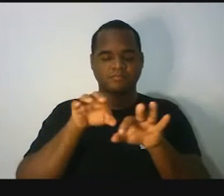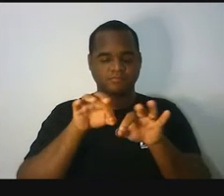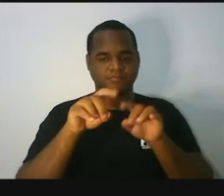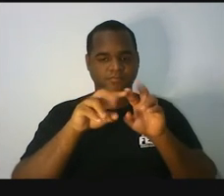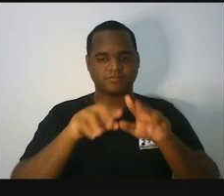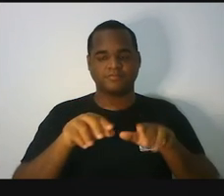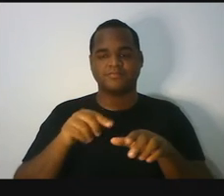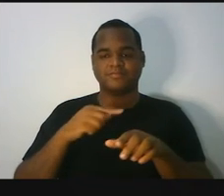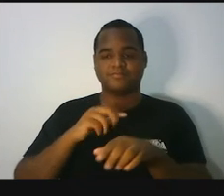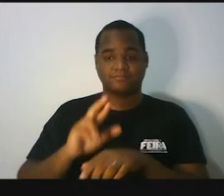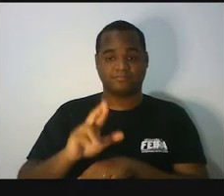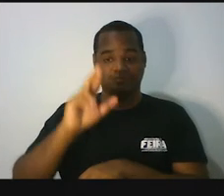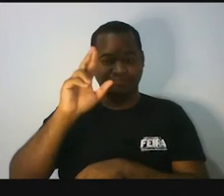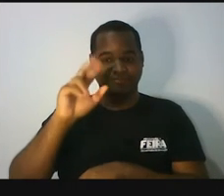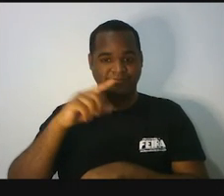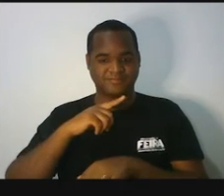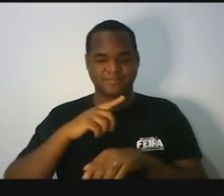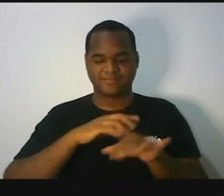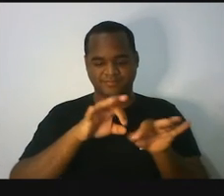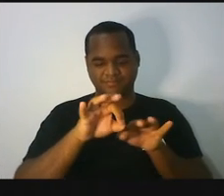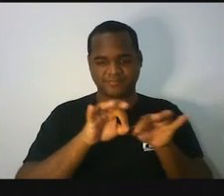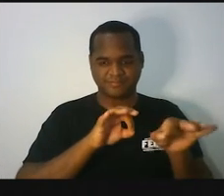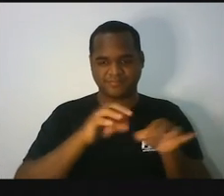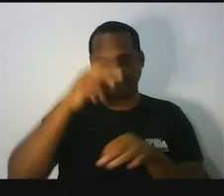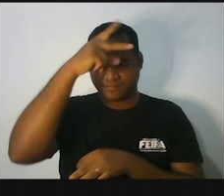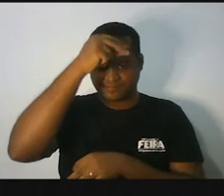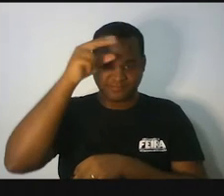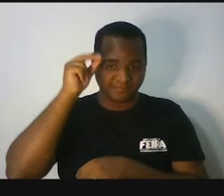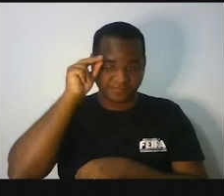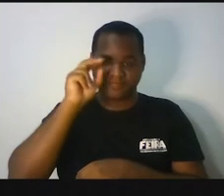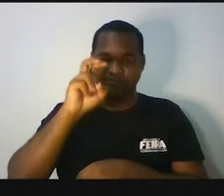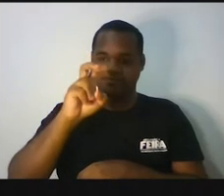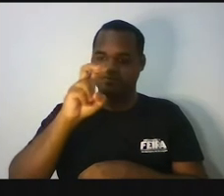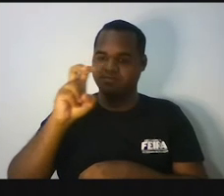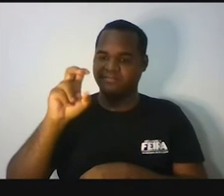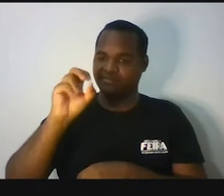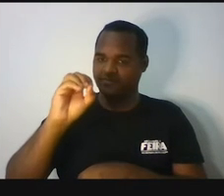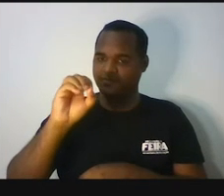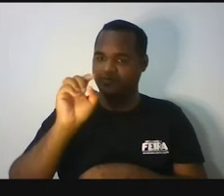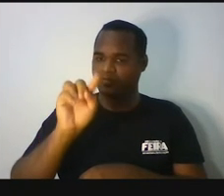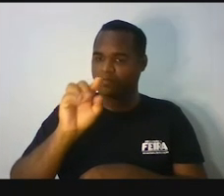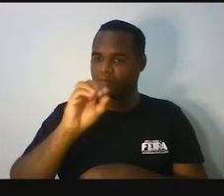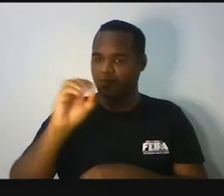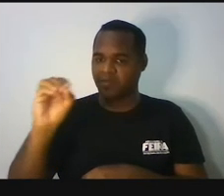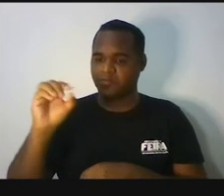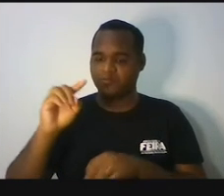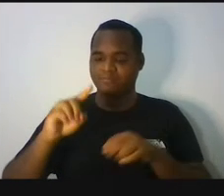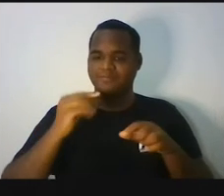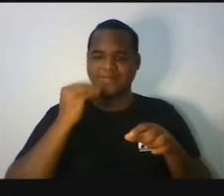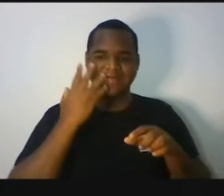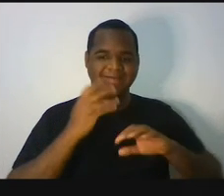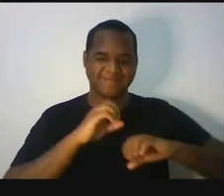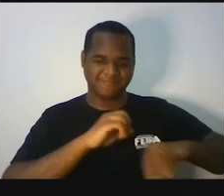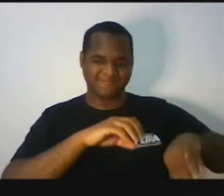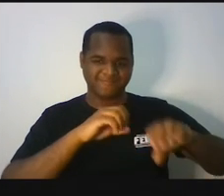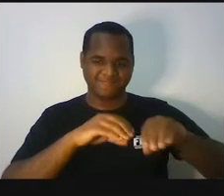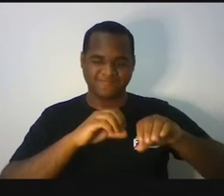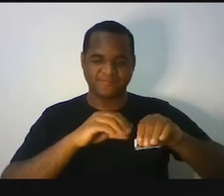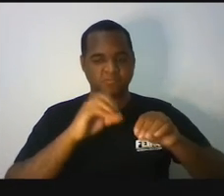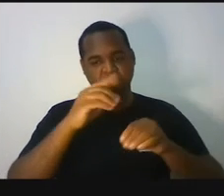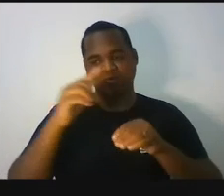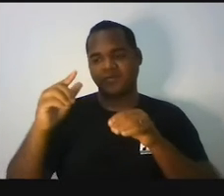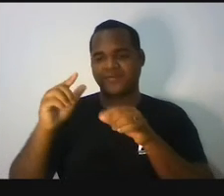município aplicou R$ 550 mil na construção de uma creche e de um parque infantil.